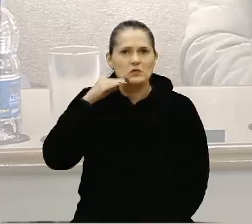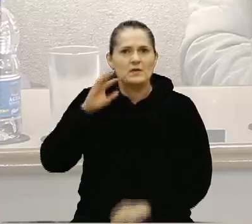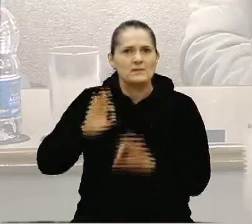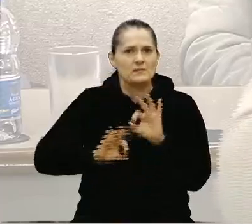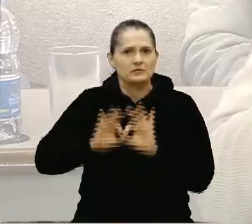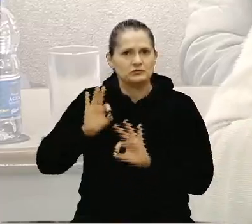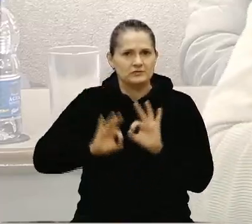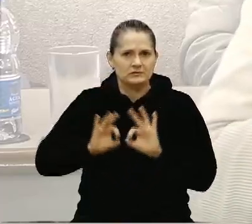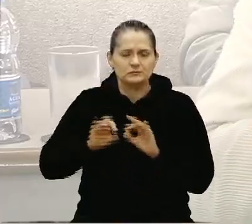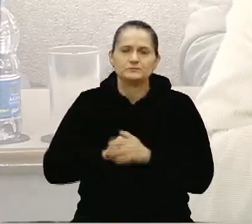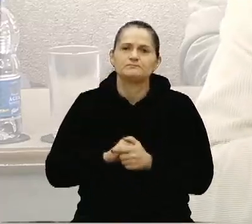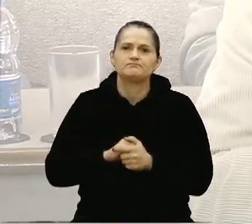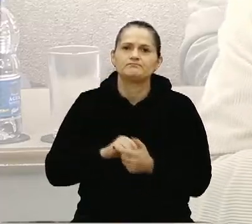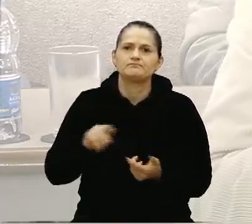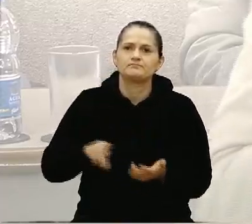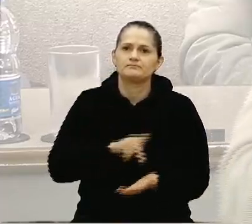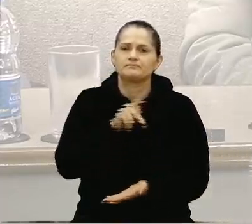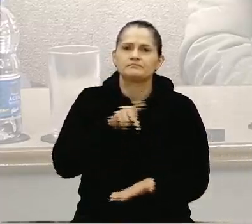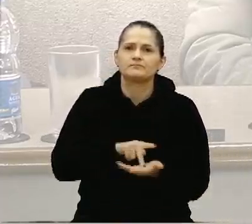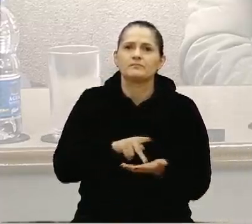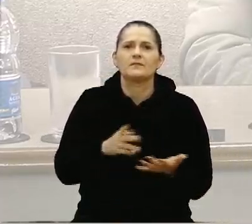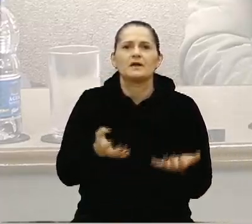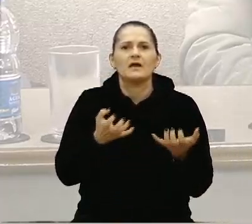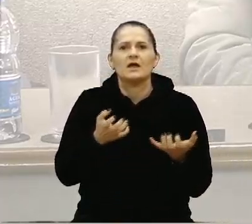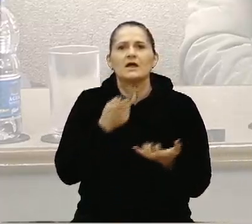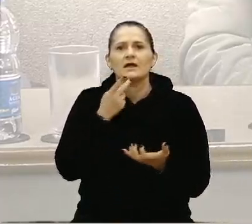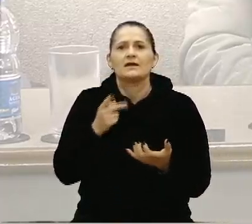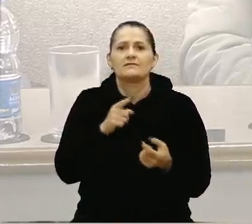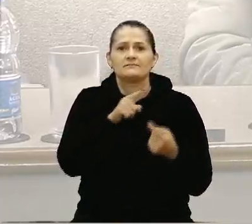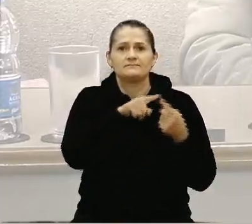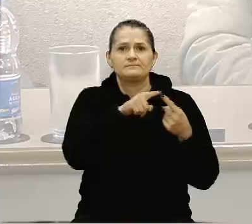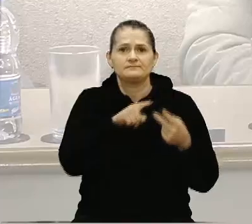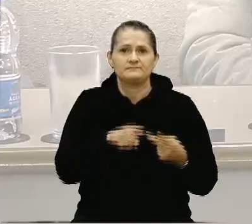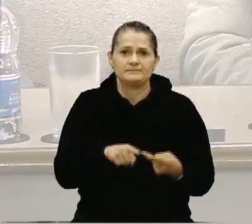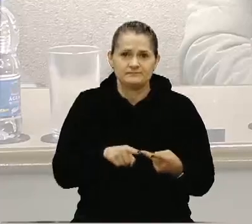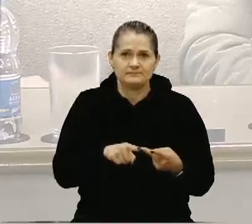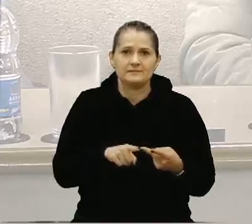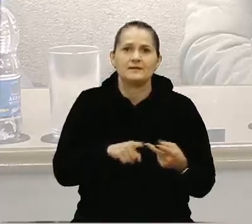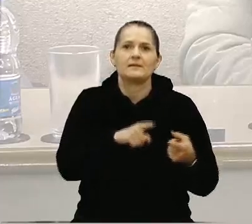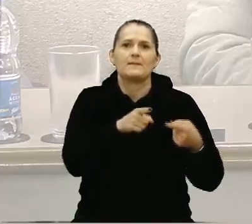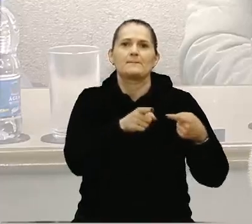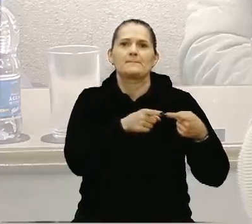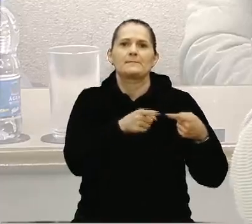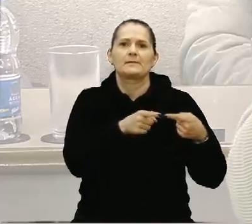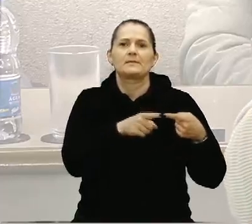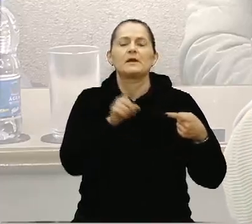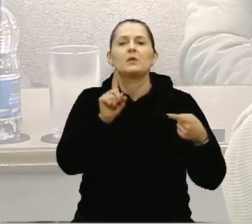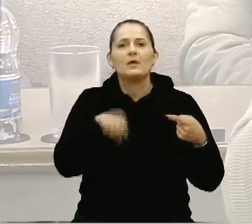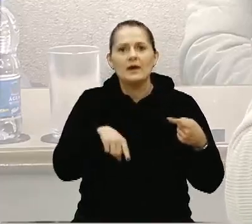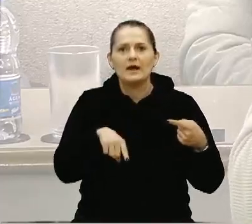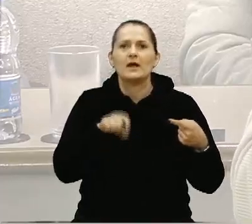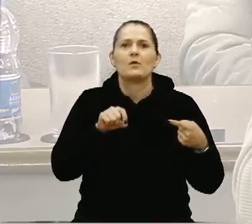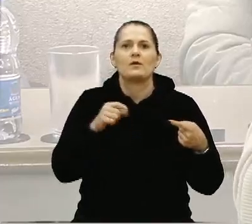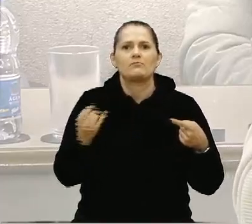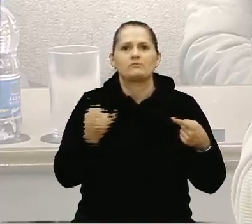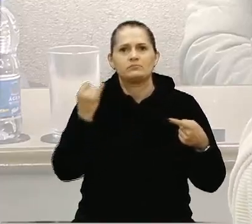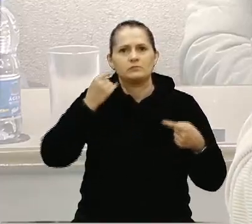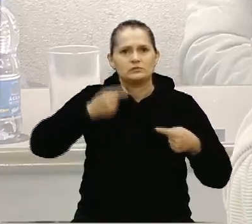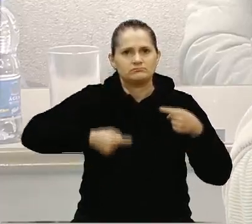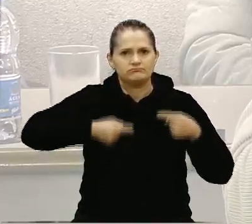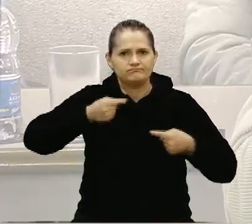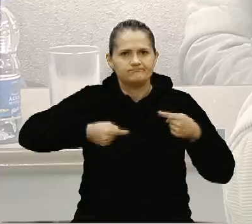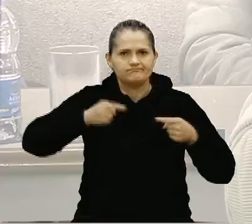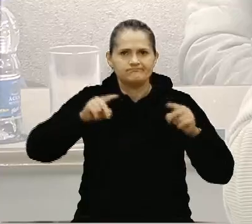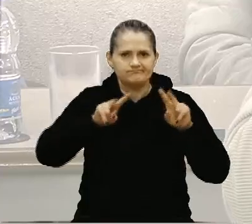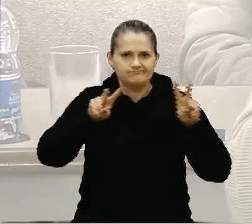Realmente, eu queria falar de dois pontos. Primeiro, da importância da discussão desses assuntos,